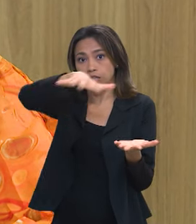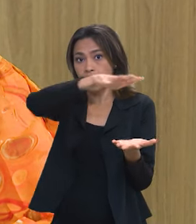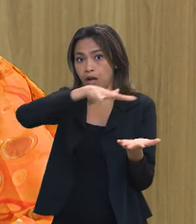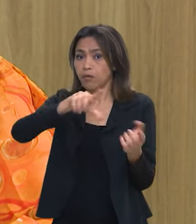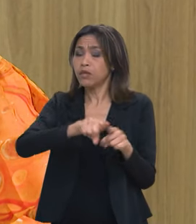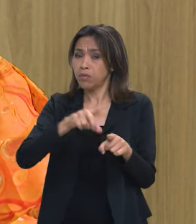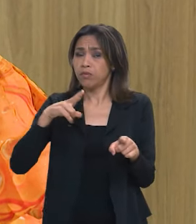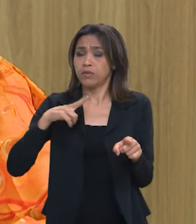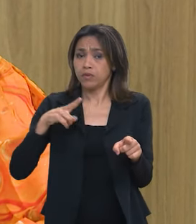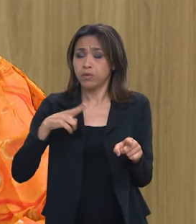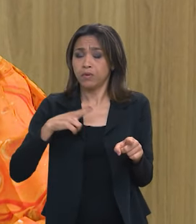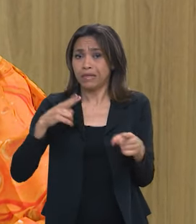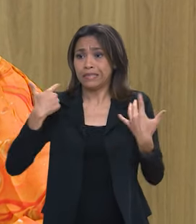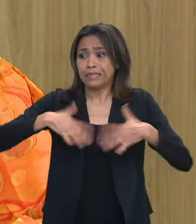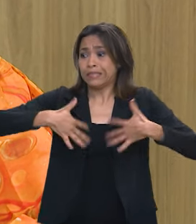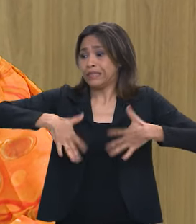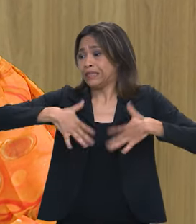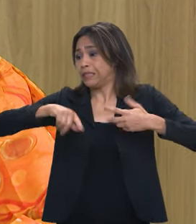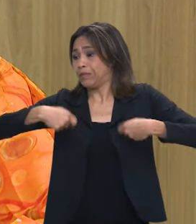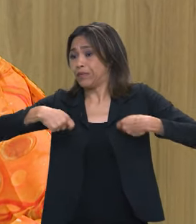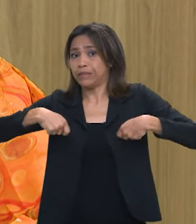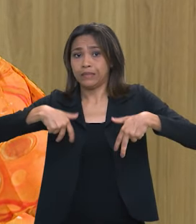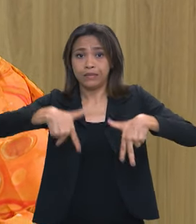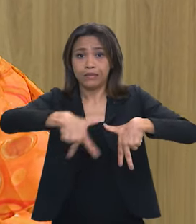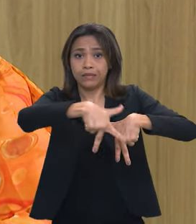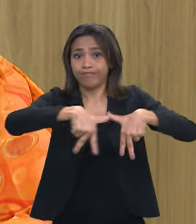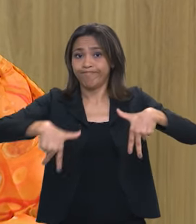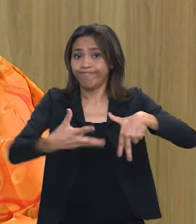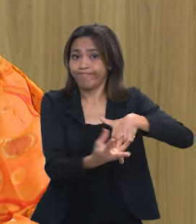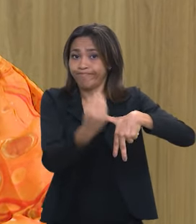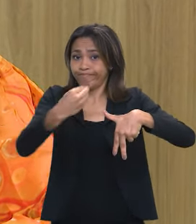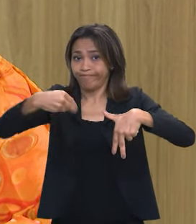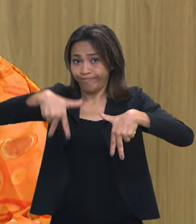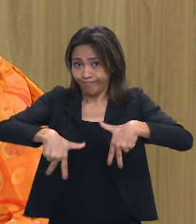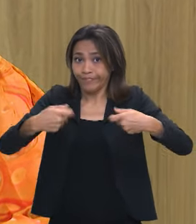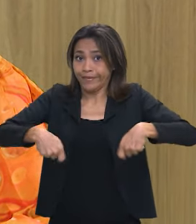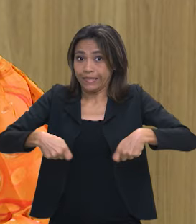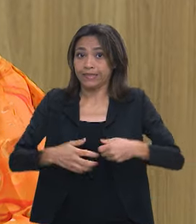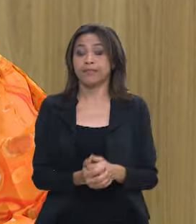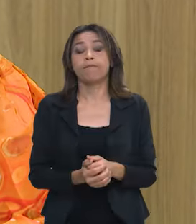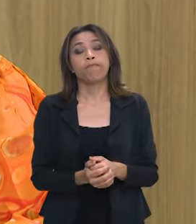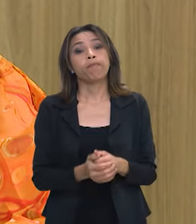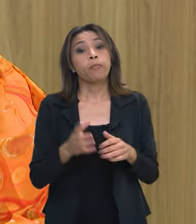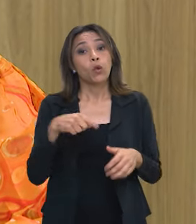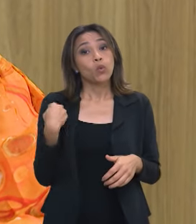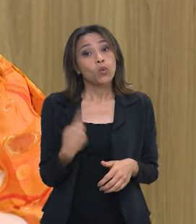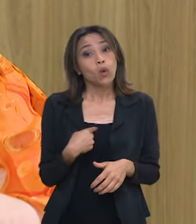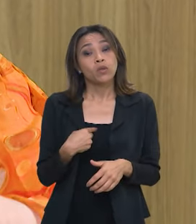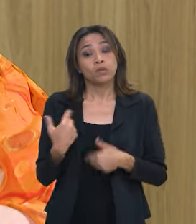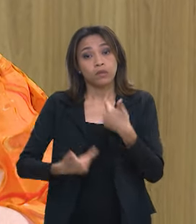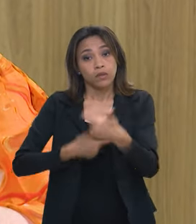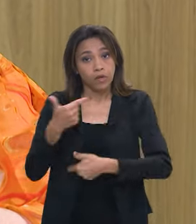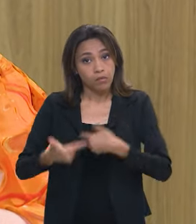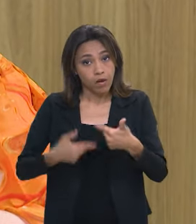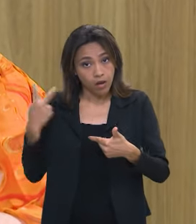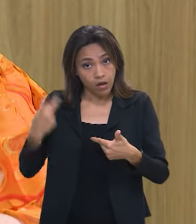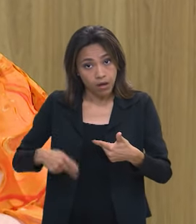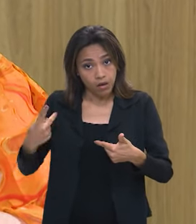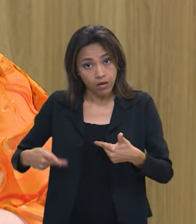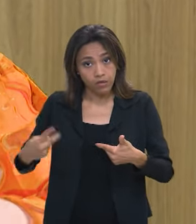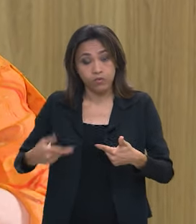também o drama individual de quem precisa fazer o transplante nosso trabalho inclusive se dá até antes